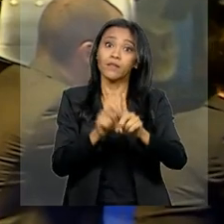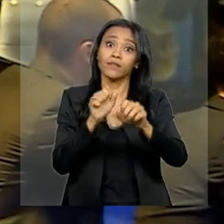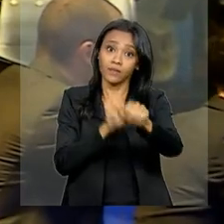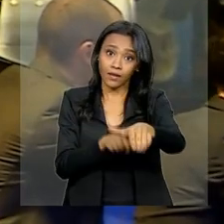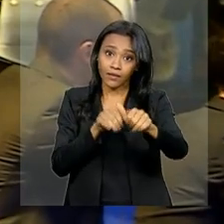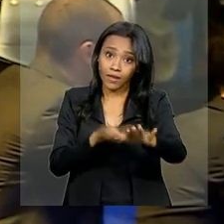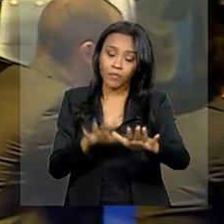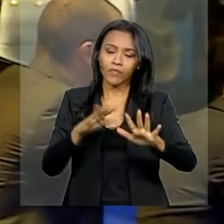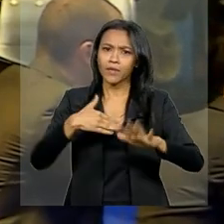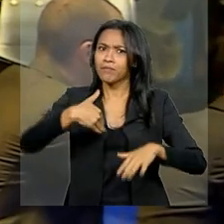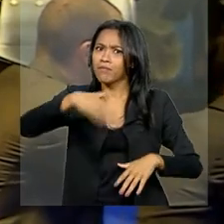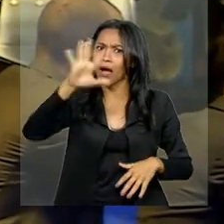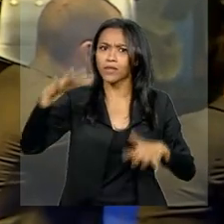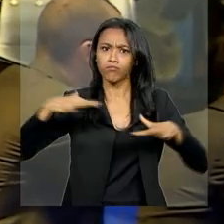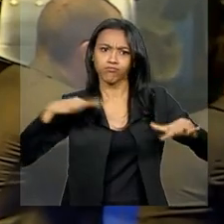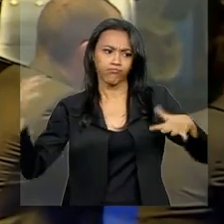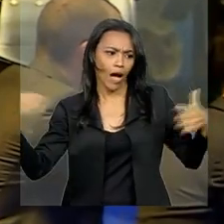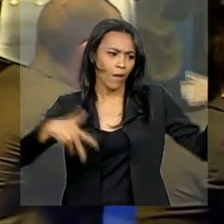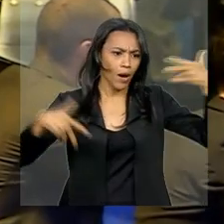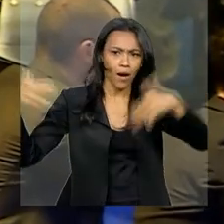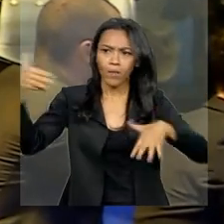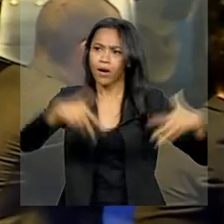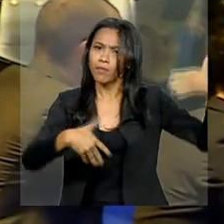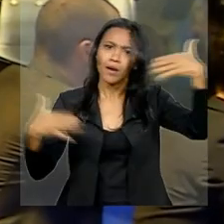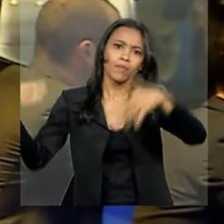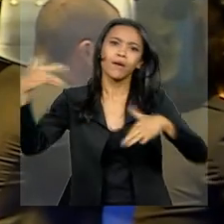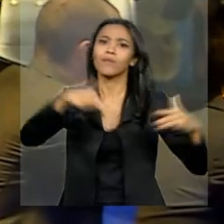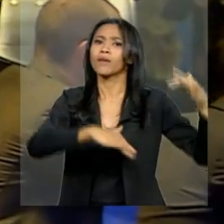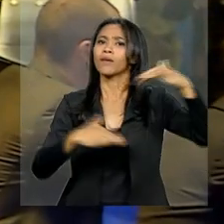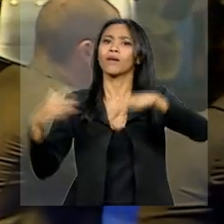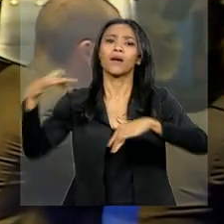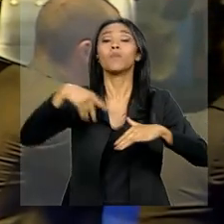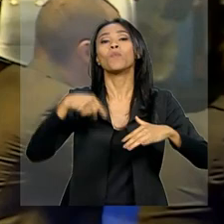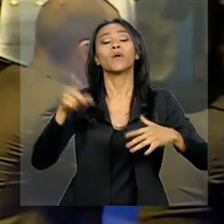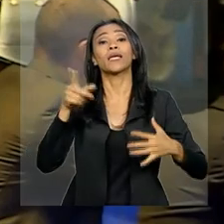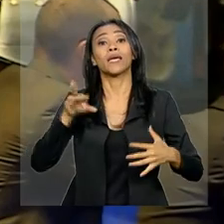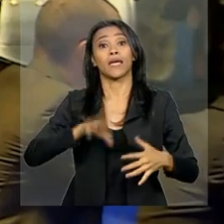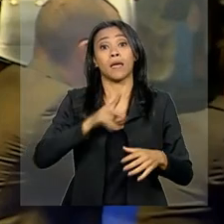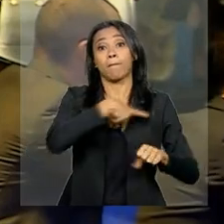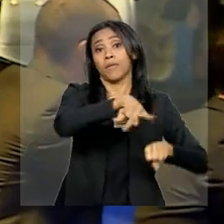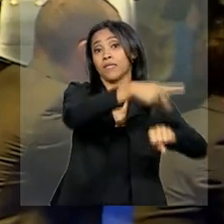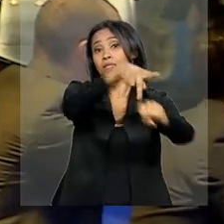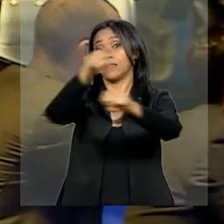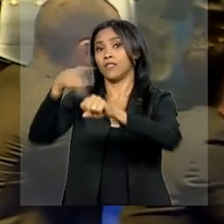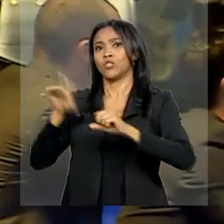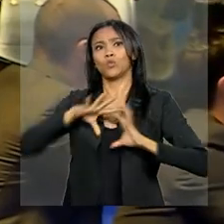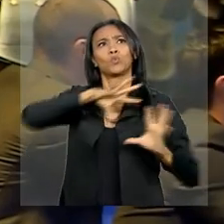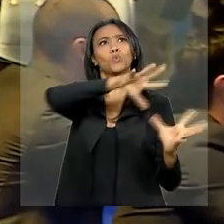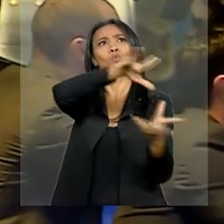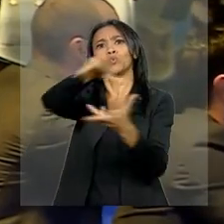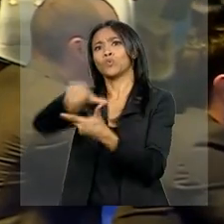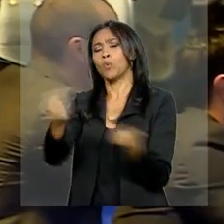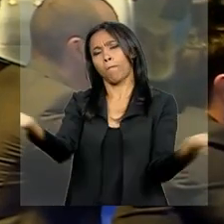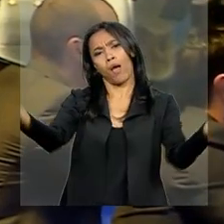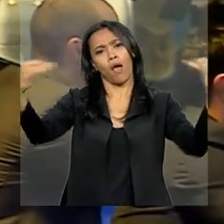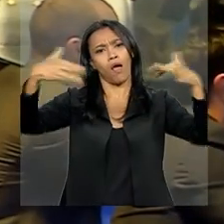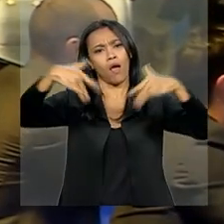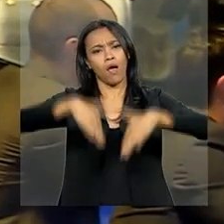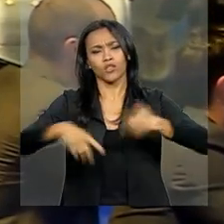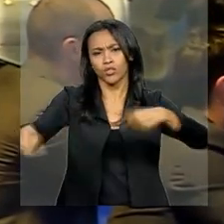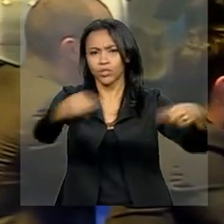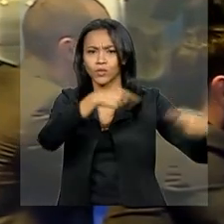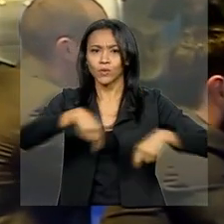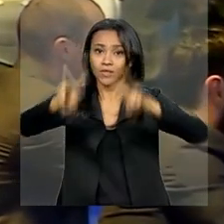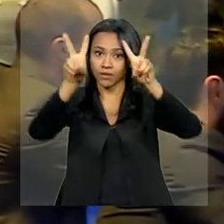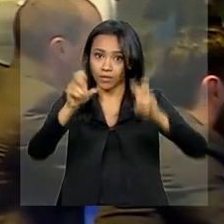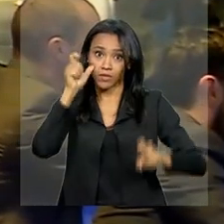ele fica ainda mais movimentado, porque esse é o mês em que líderes do mundo todo se reúnem aqui para discutir temas de interesse global.